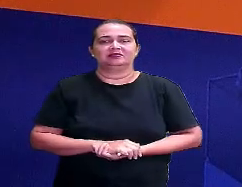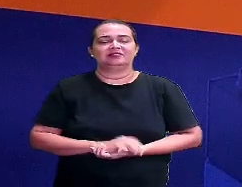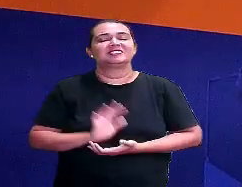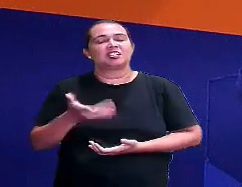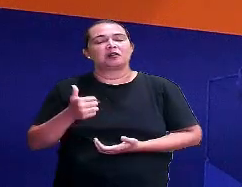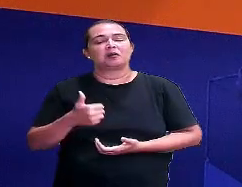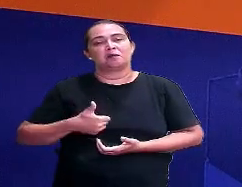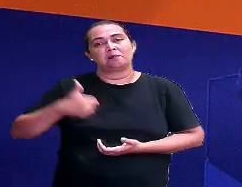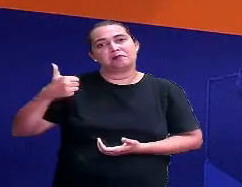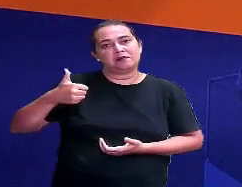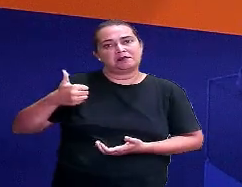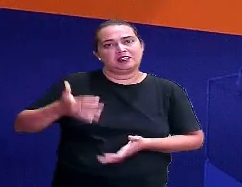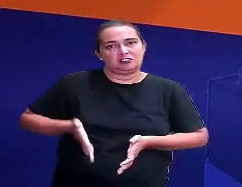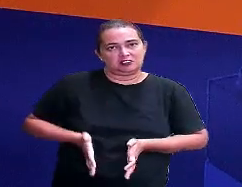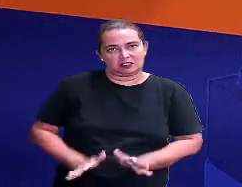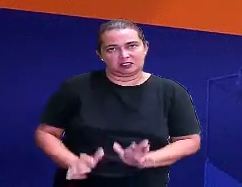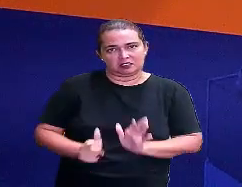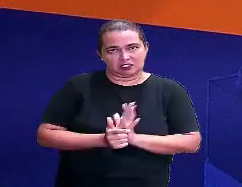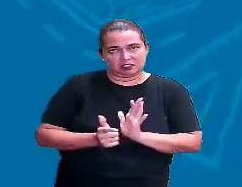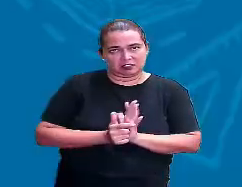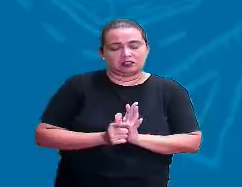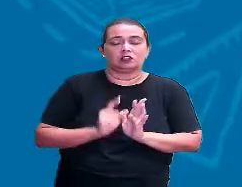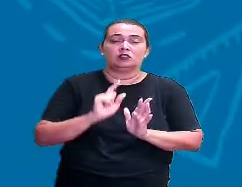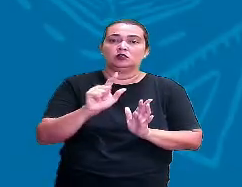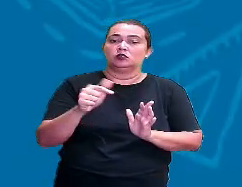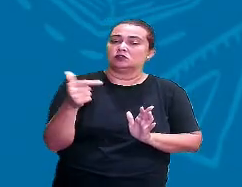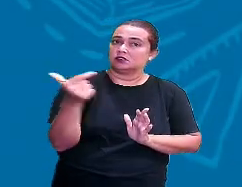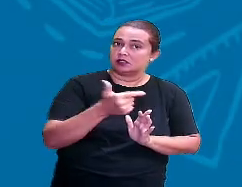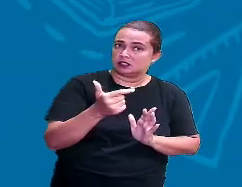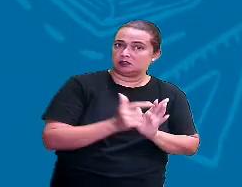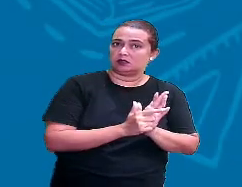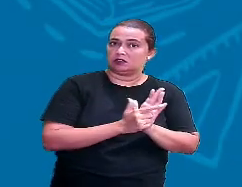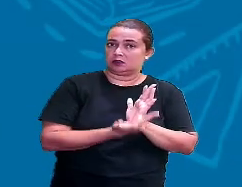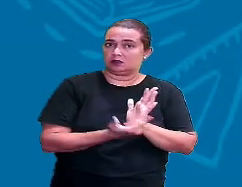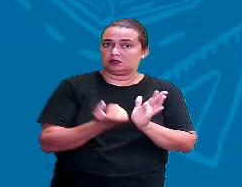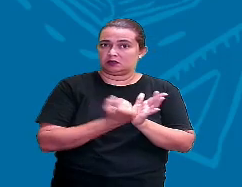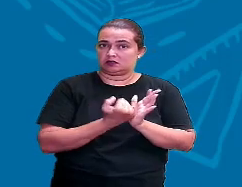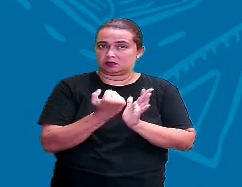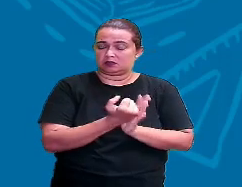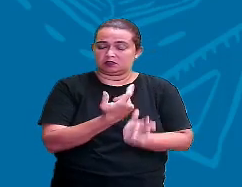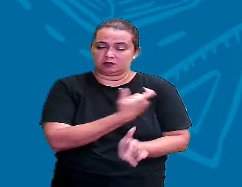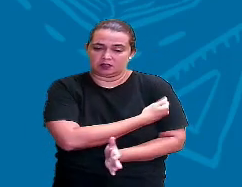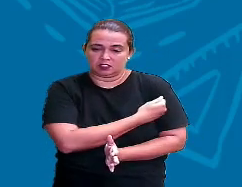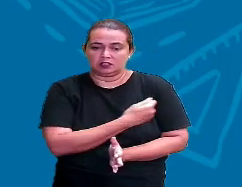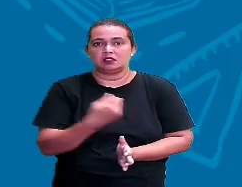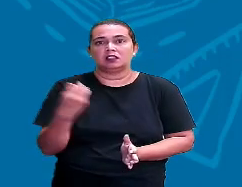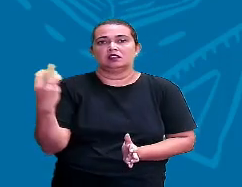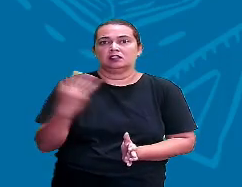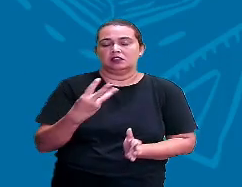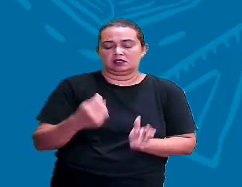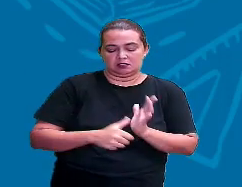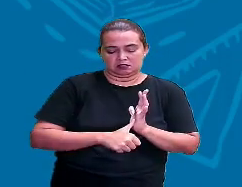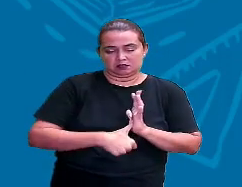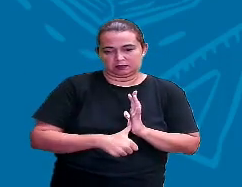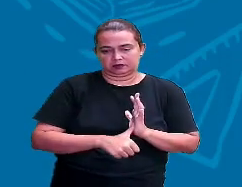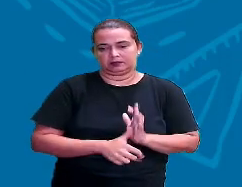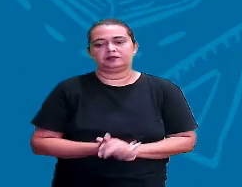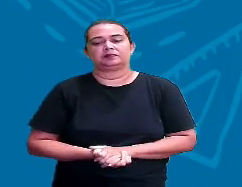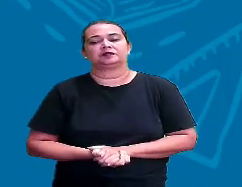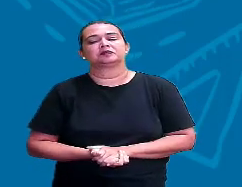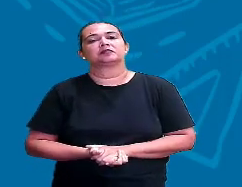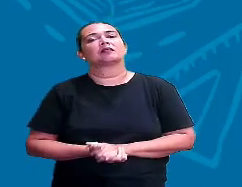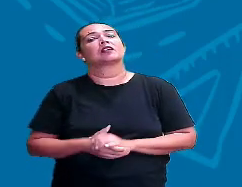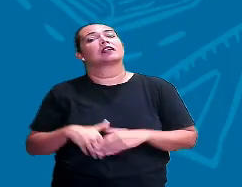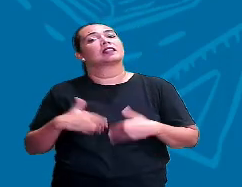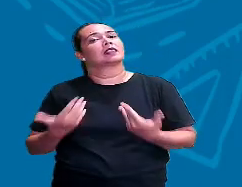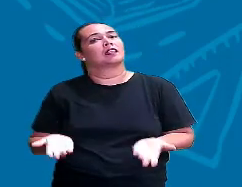aí a ordem, né? Normalmente, tá? Comumente é essa a ordem. e aí nós vimos as fases da vida. E aí